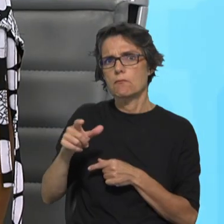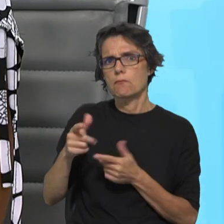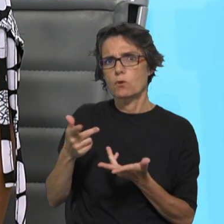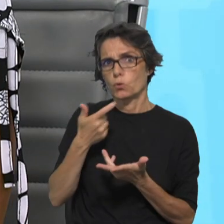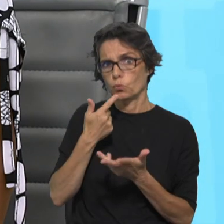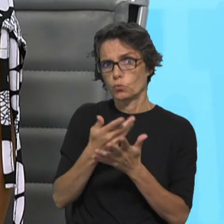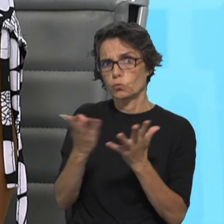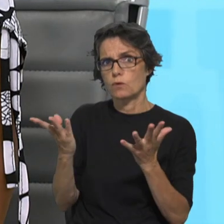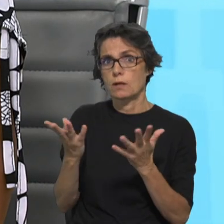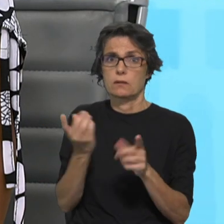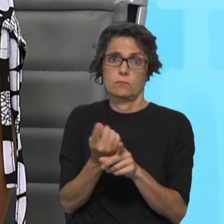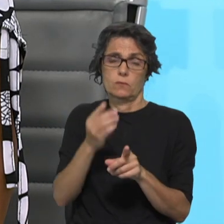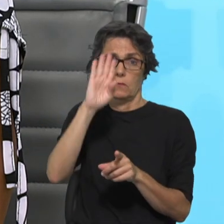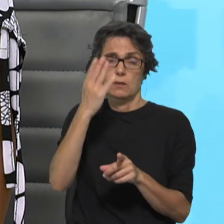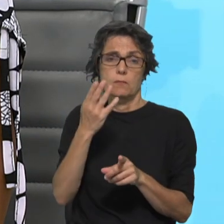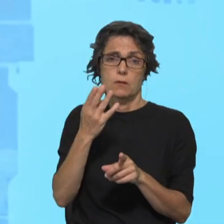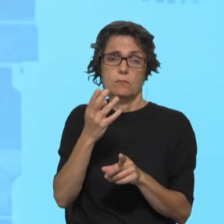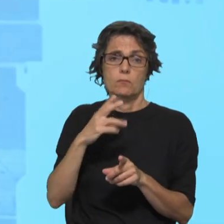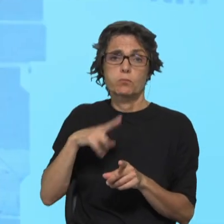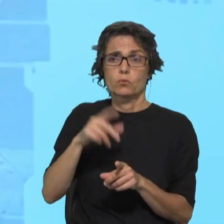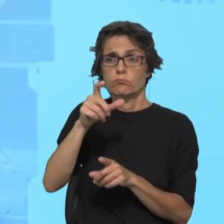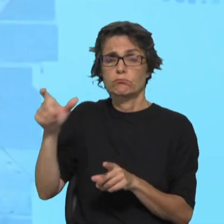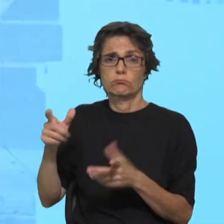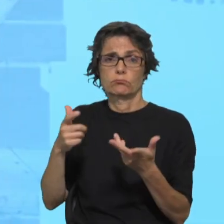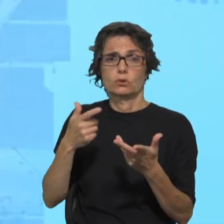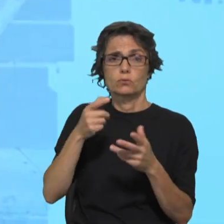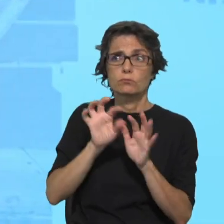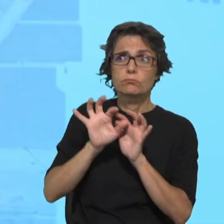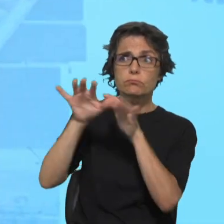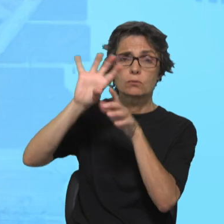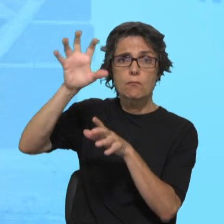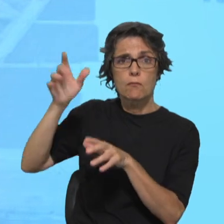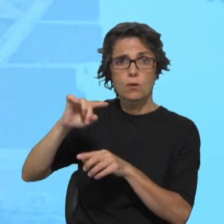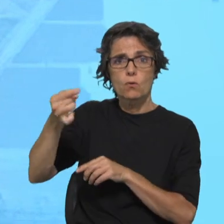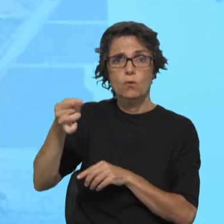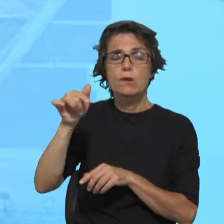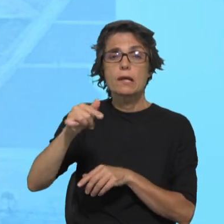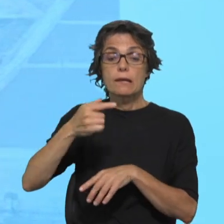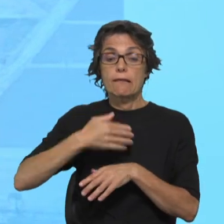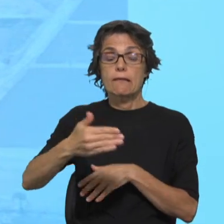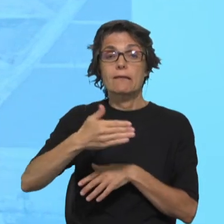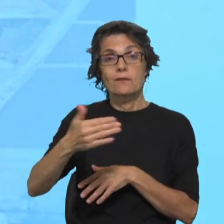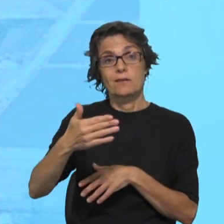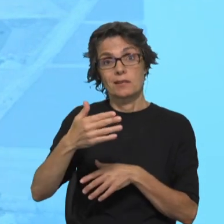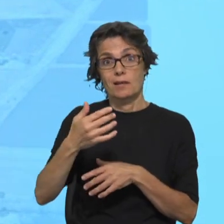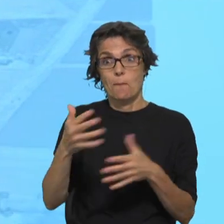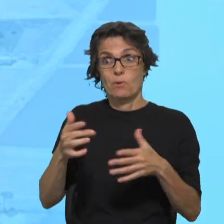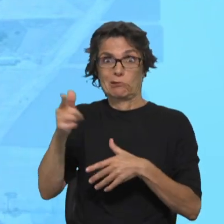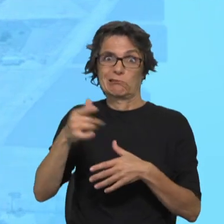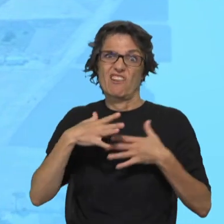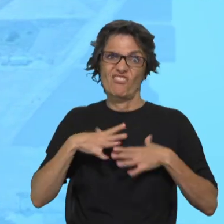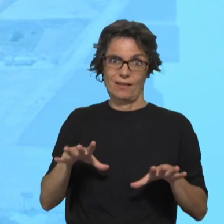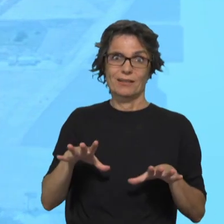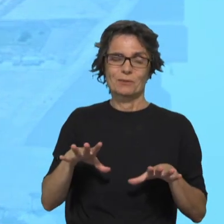que deixar o nosso país para procurar melhores condições de vida noutras paragens. E nestes dias, que para muitos são de férias, há este